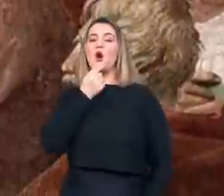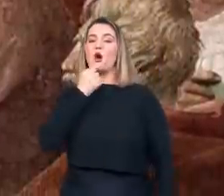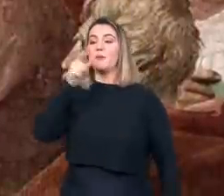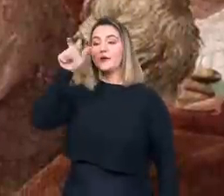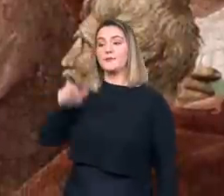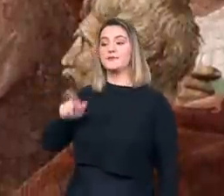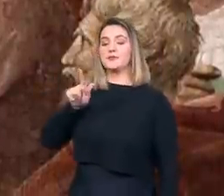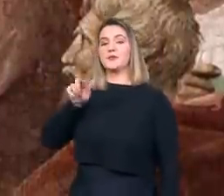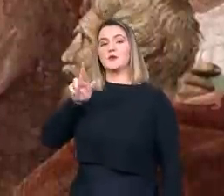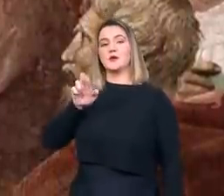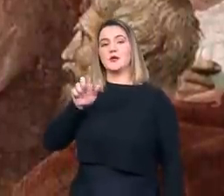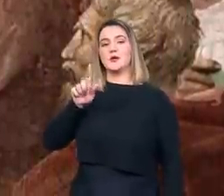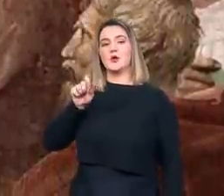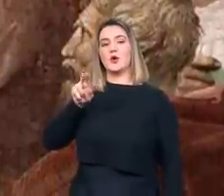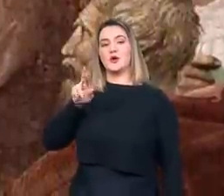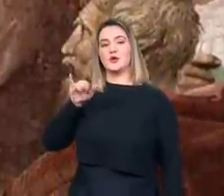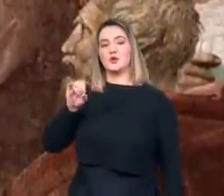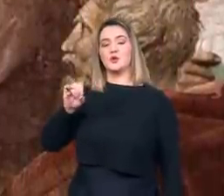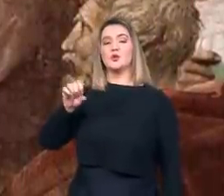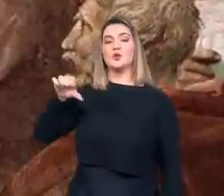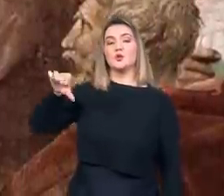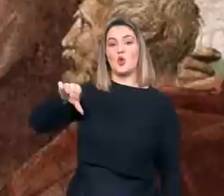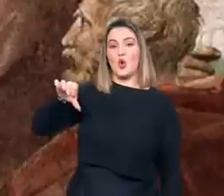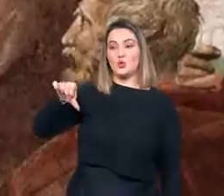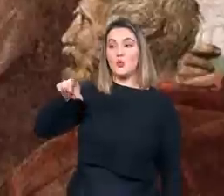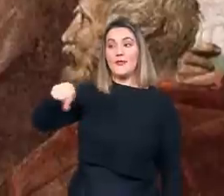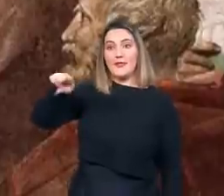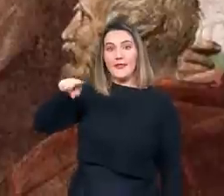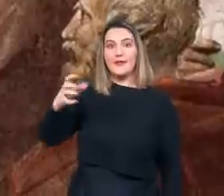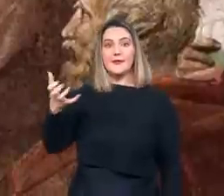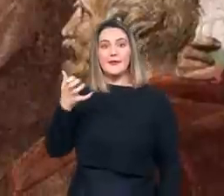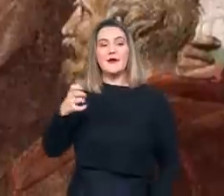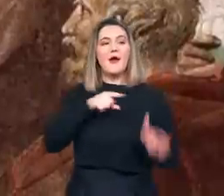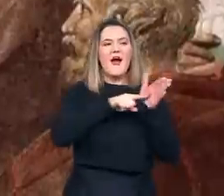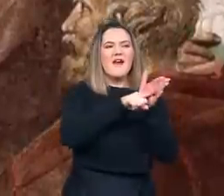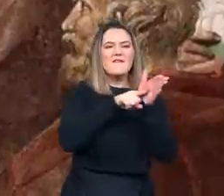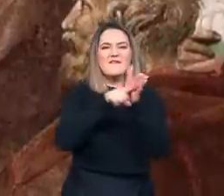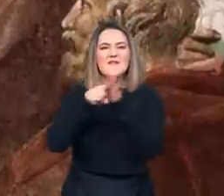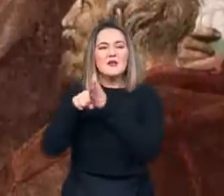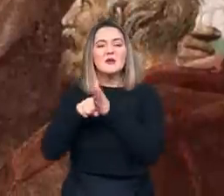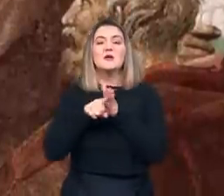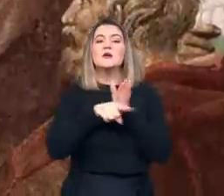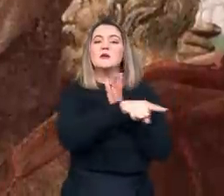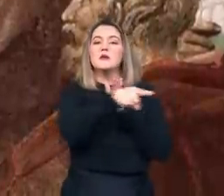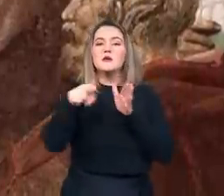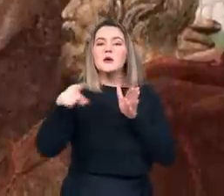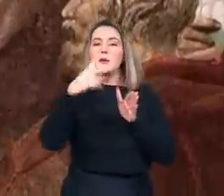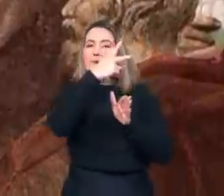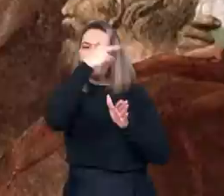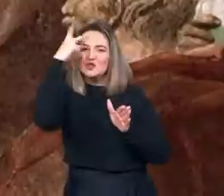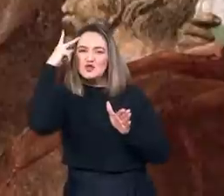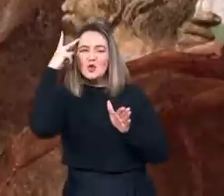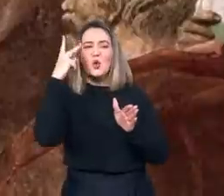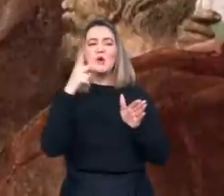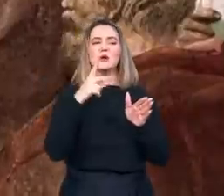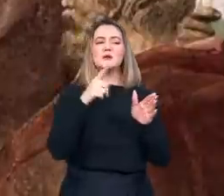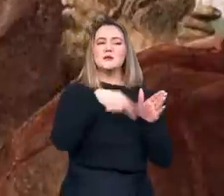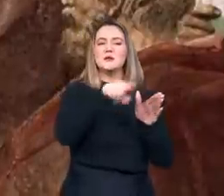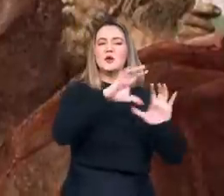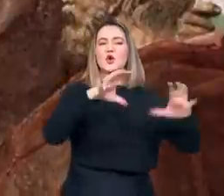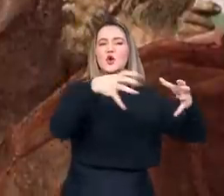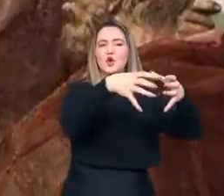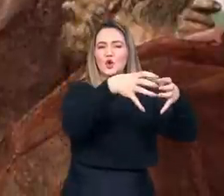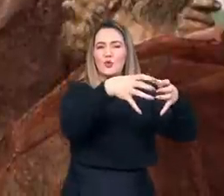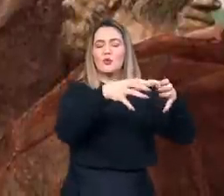1233 com o intuito de investigar as heresias dos cátaros, também chamados de albingenses, um